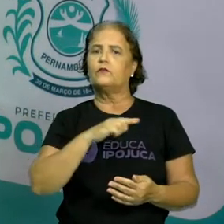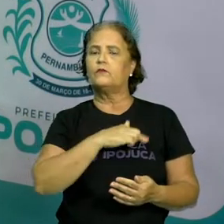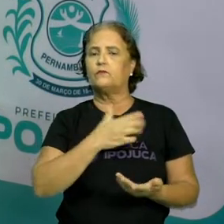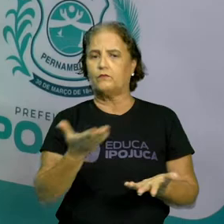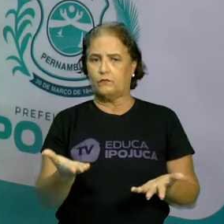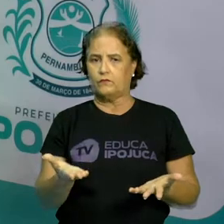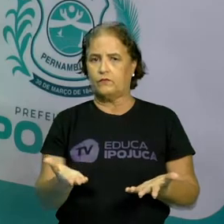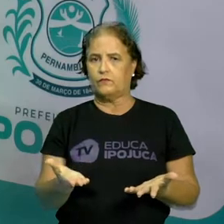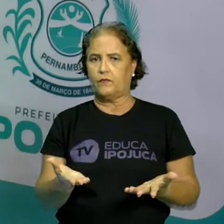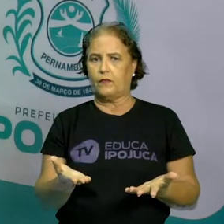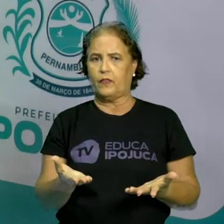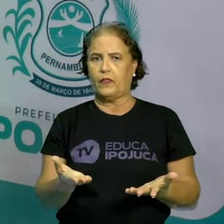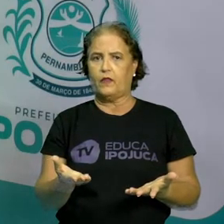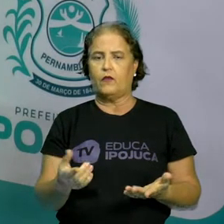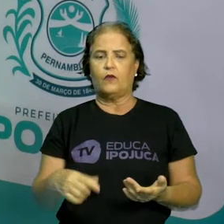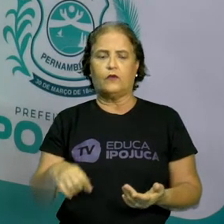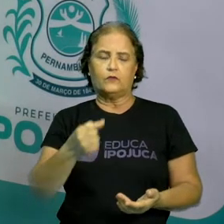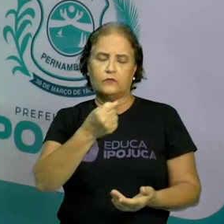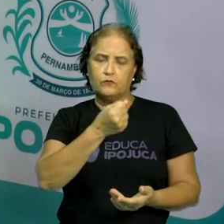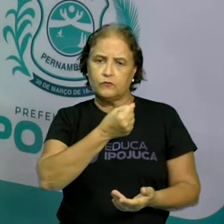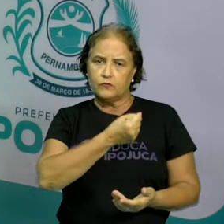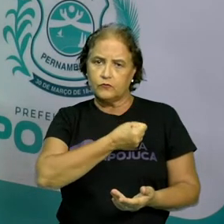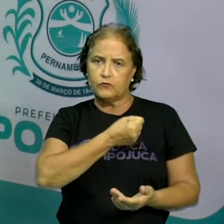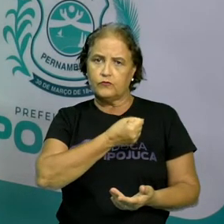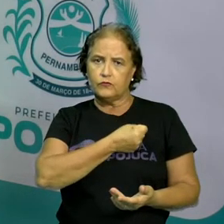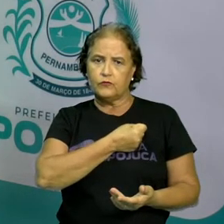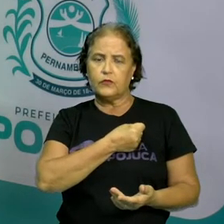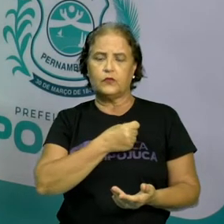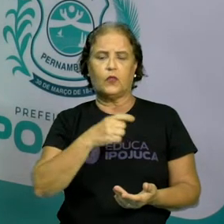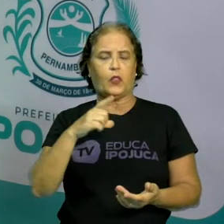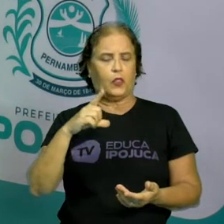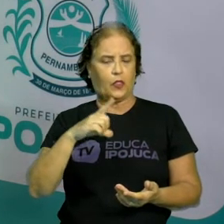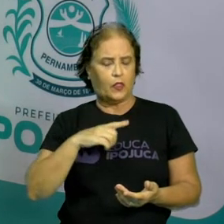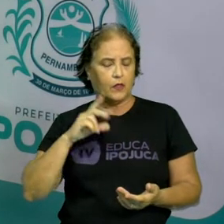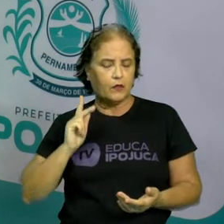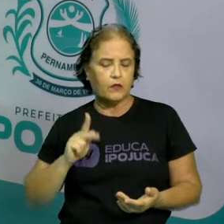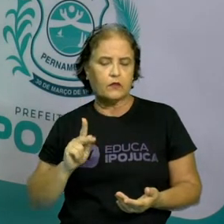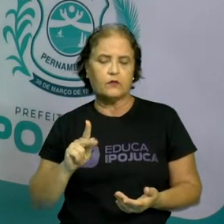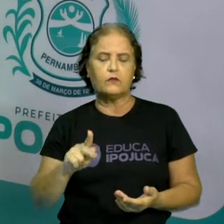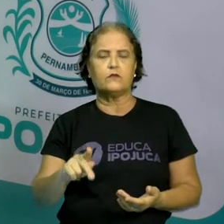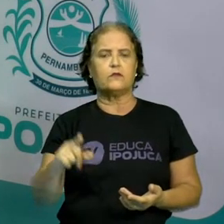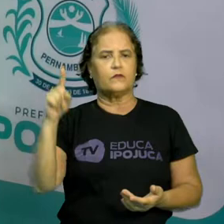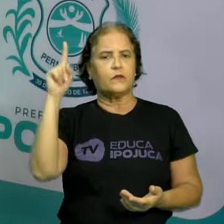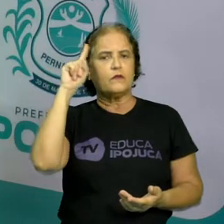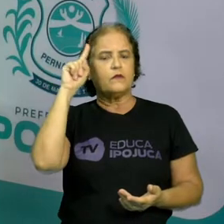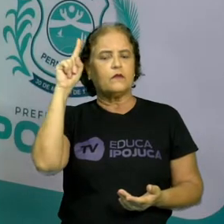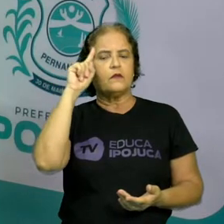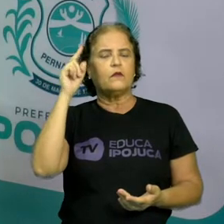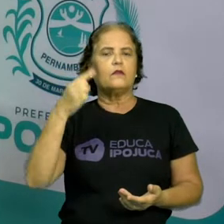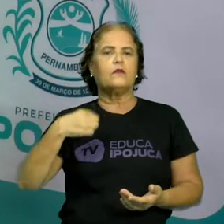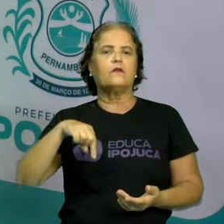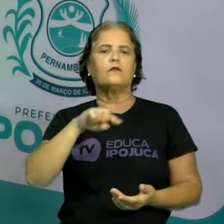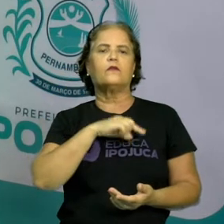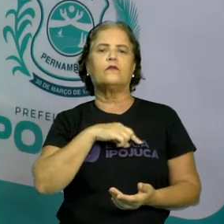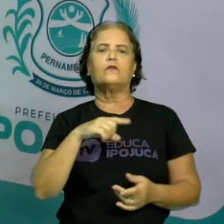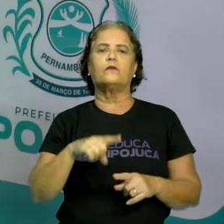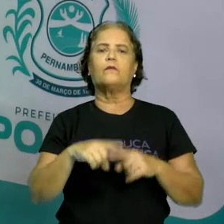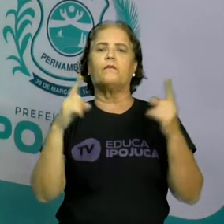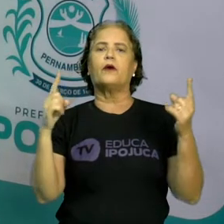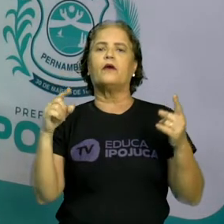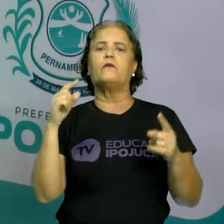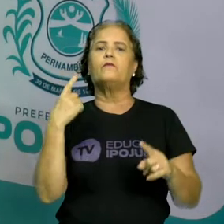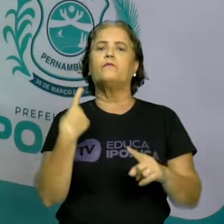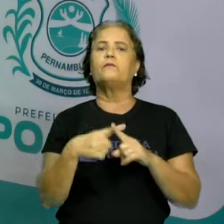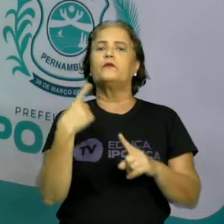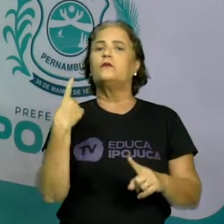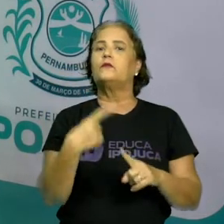dia, os números, eles se fazem presente. Para que, crianças? Por que os números existem? Eles existem, sabe